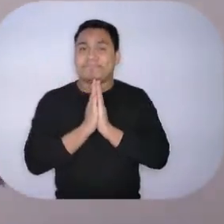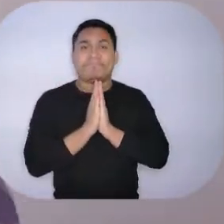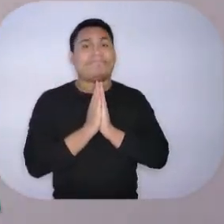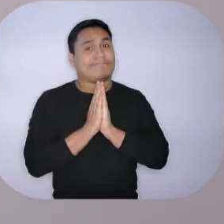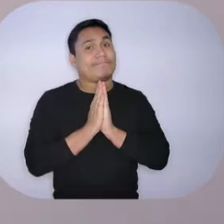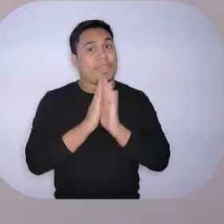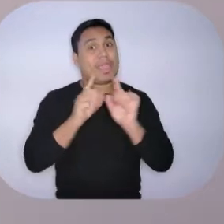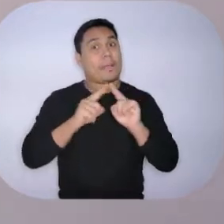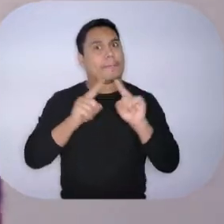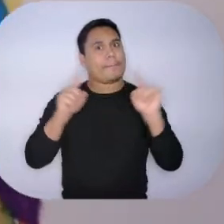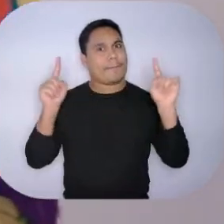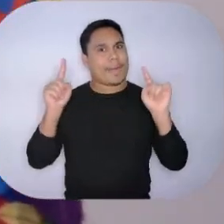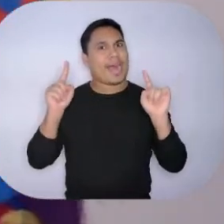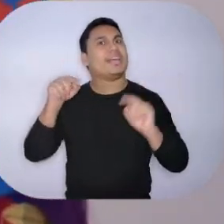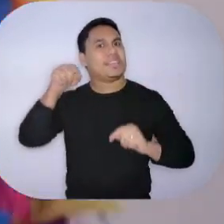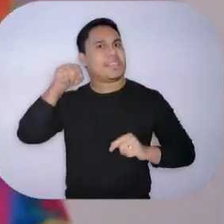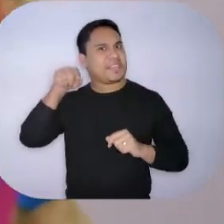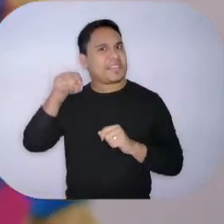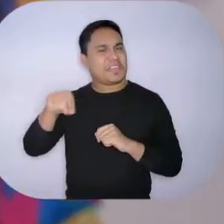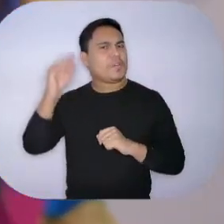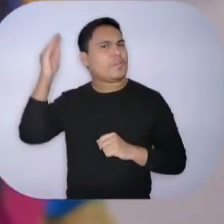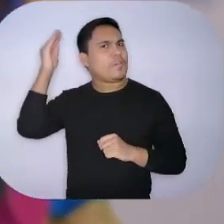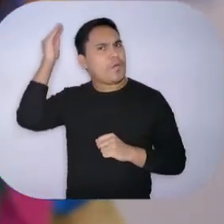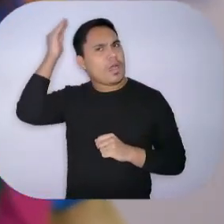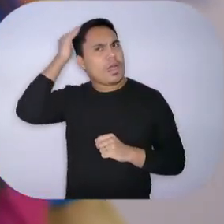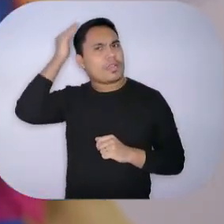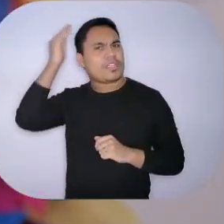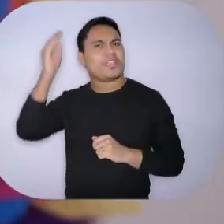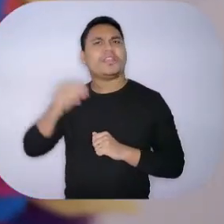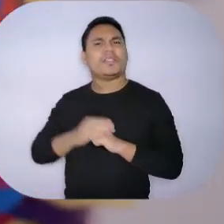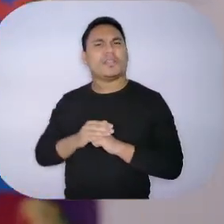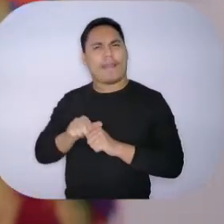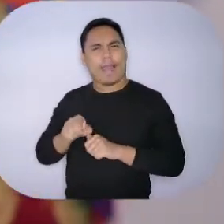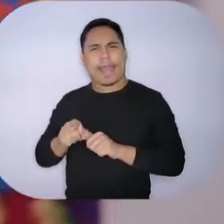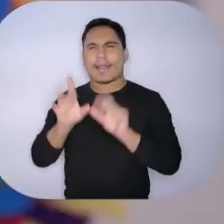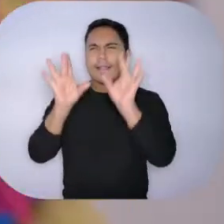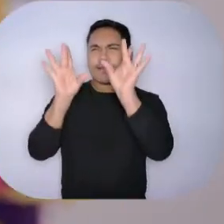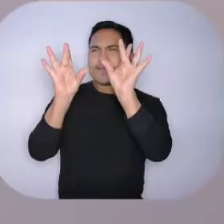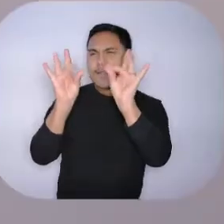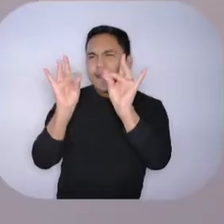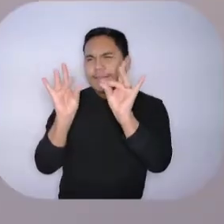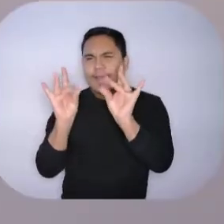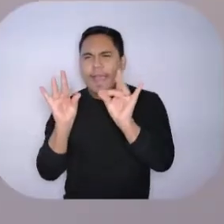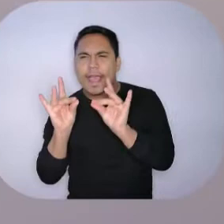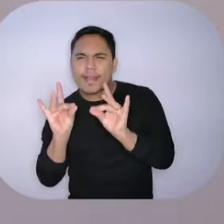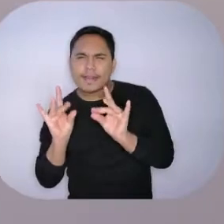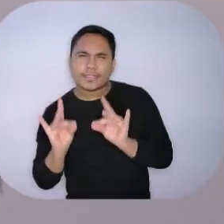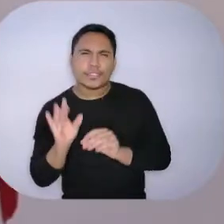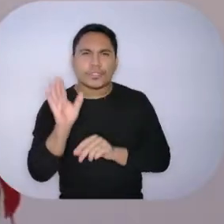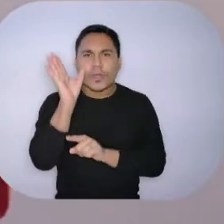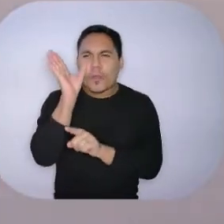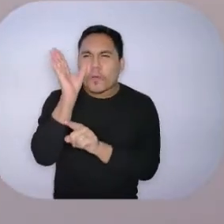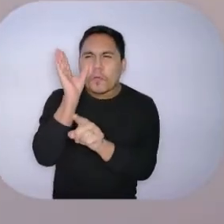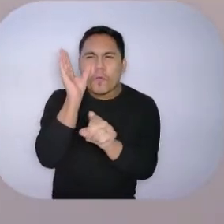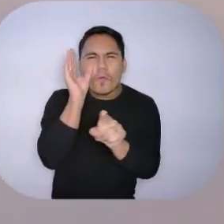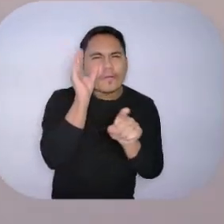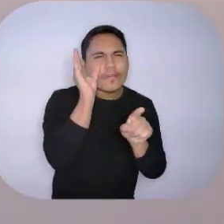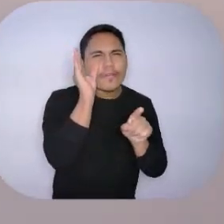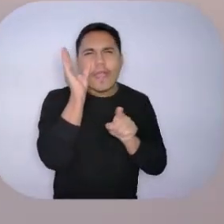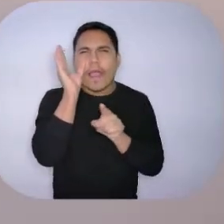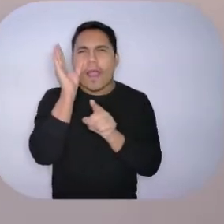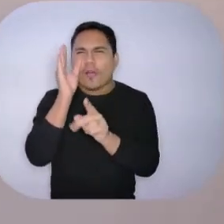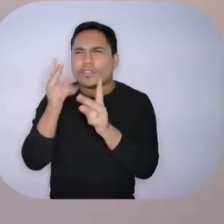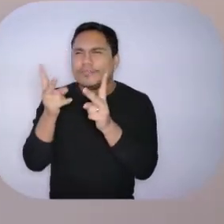Mas isso fez de Anitta muito detalhista, muito curiosa. E ela começou a